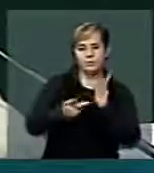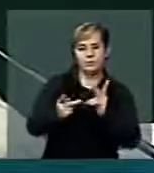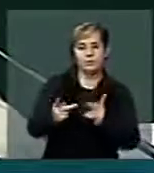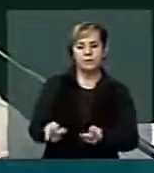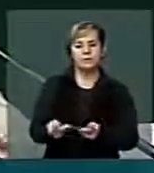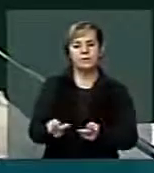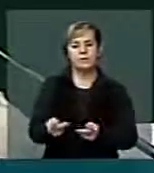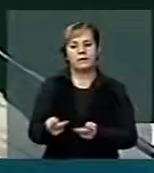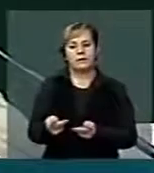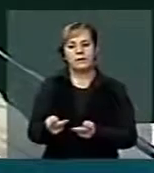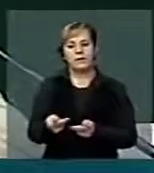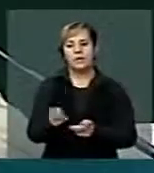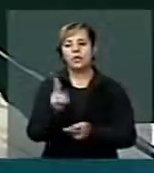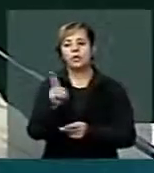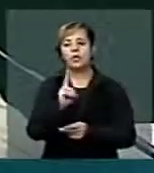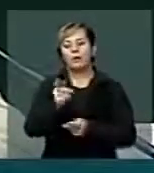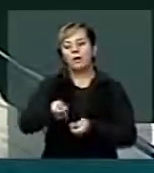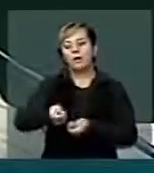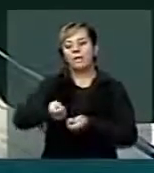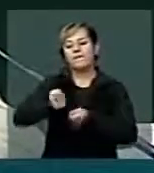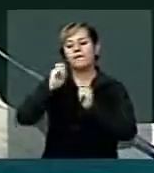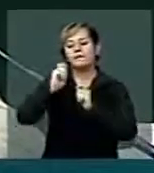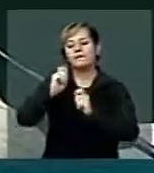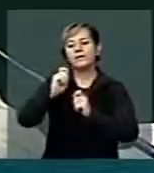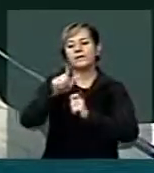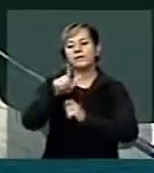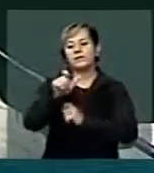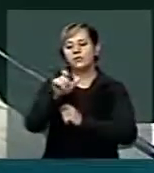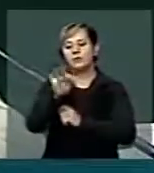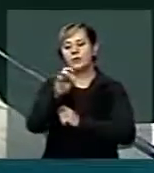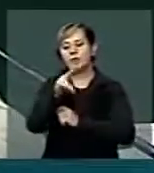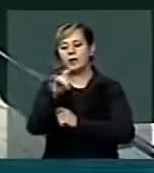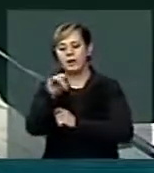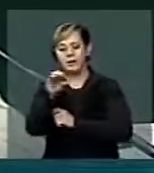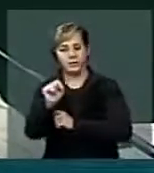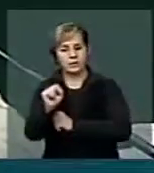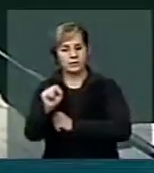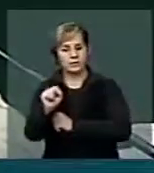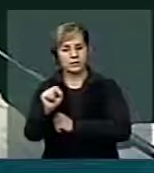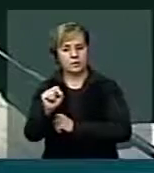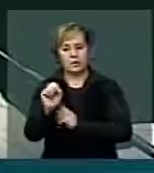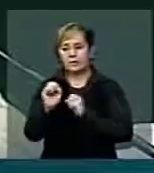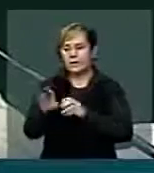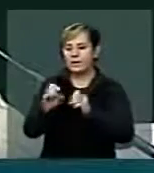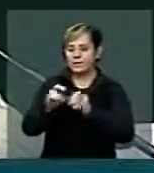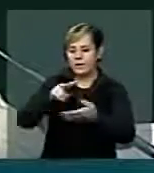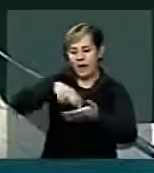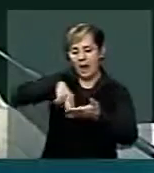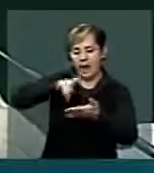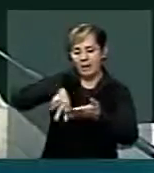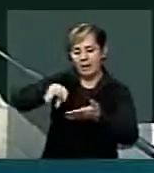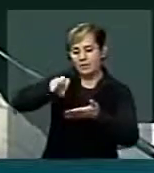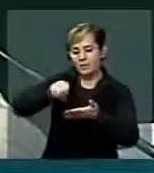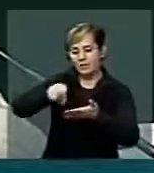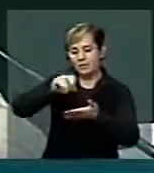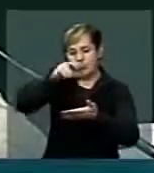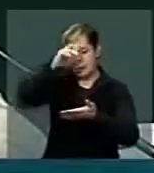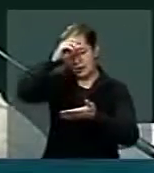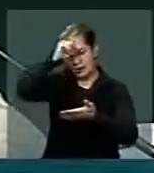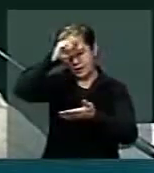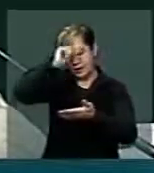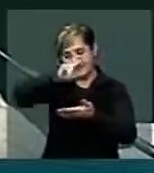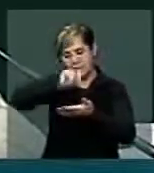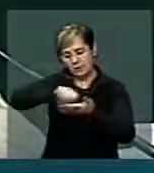E esse programa, muita gente foi para a sala de aula, e as dificuldades que